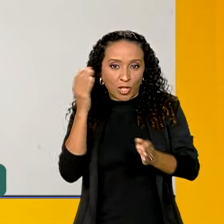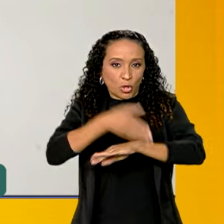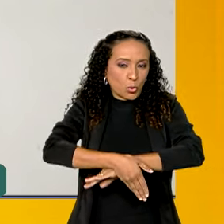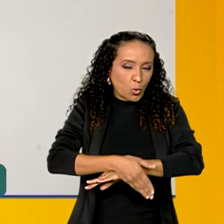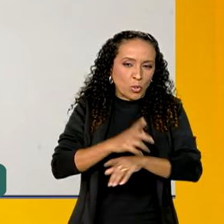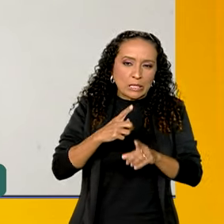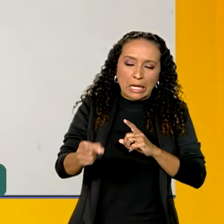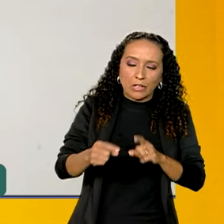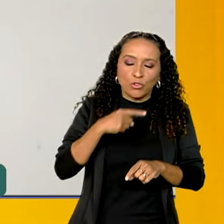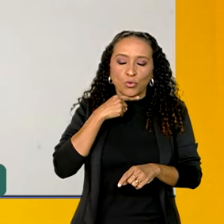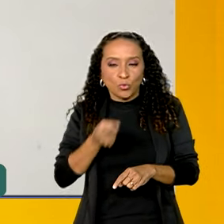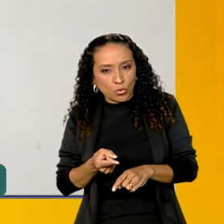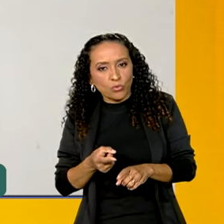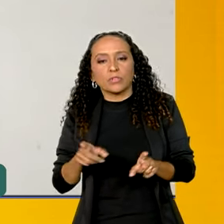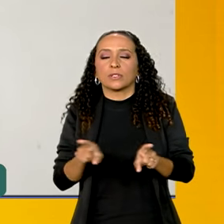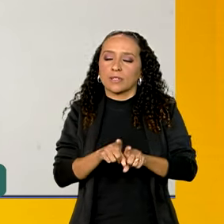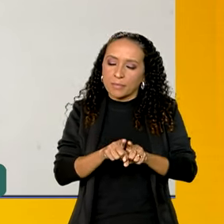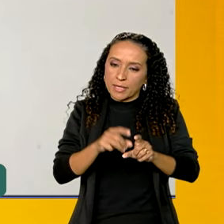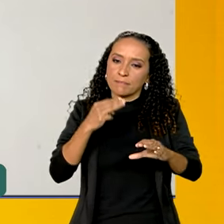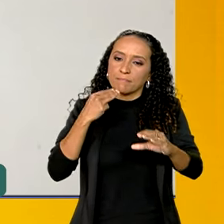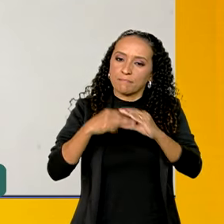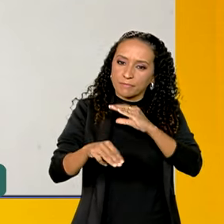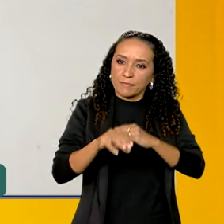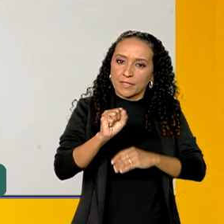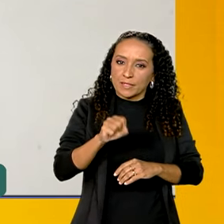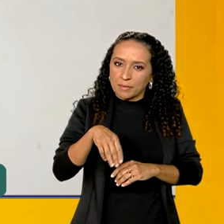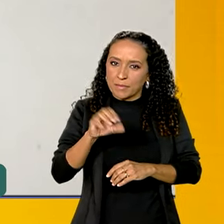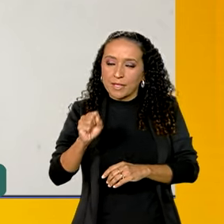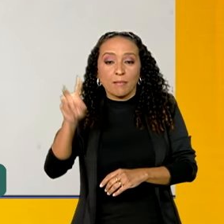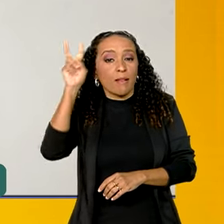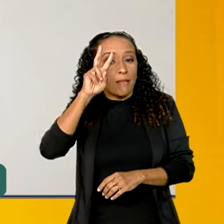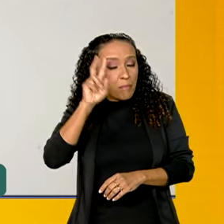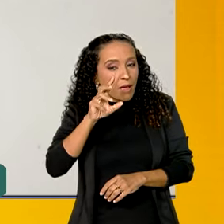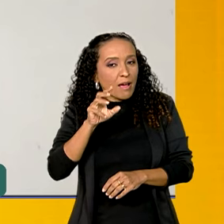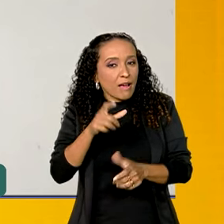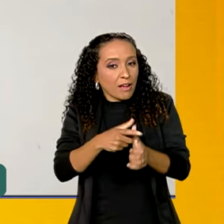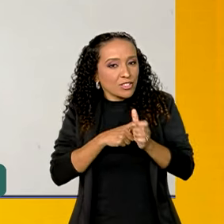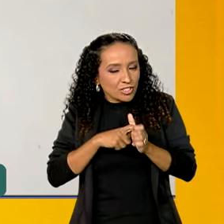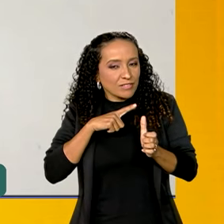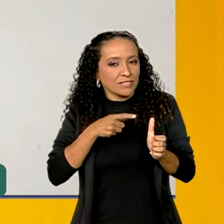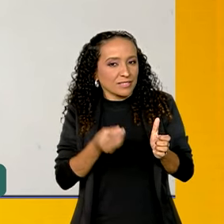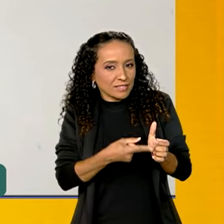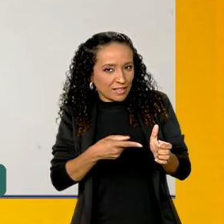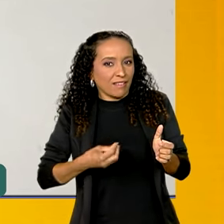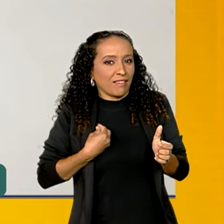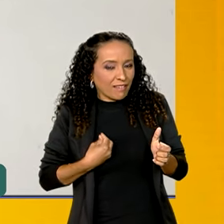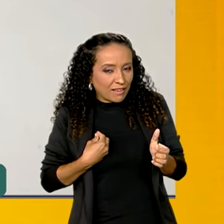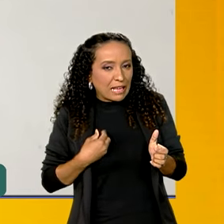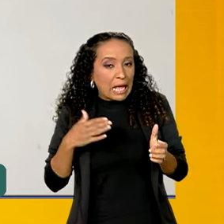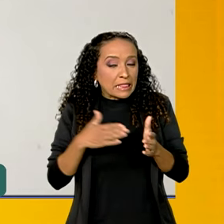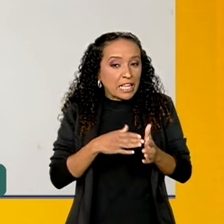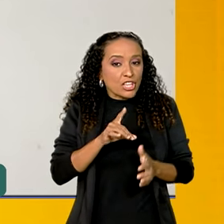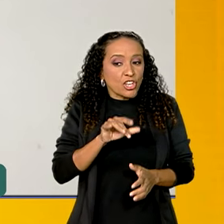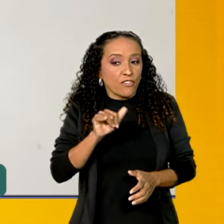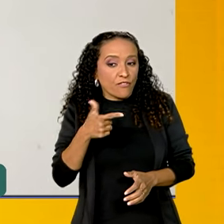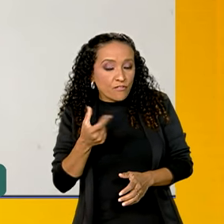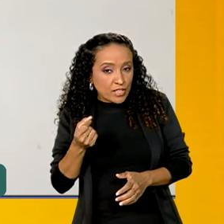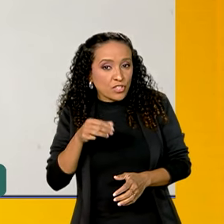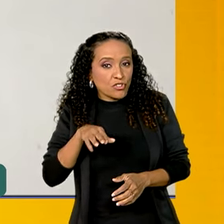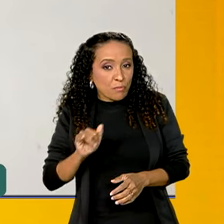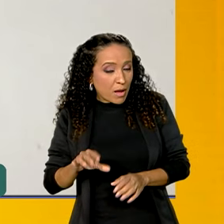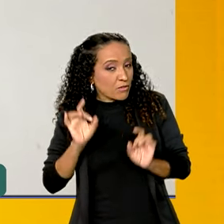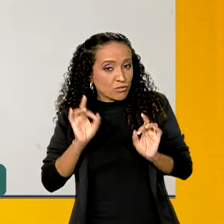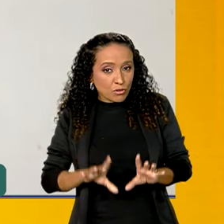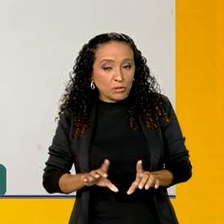saiu e ficou na dúvida, a gente mandou SMS também para lembrar que aquela dívida está ali, que vai só até o dia 20 de maio. E além